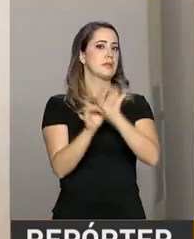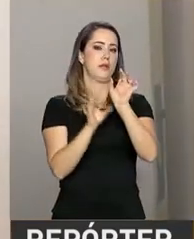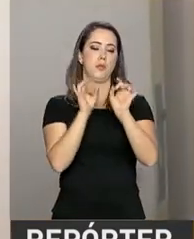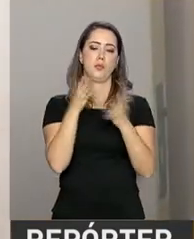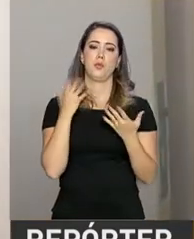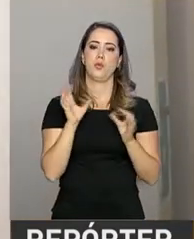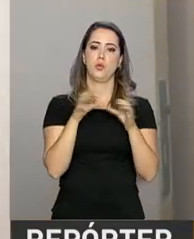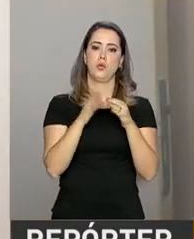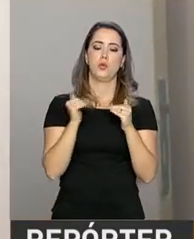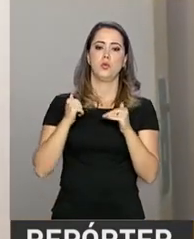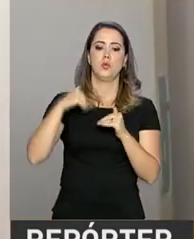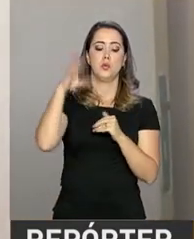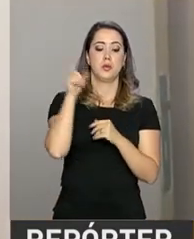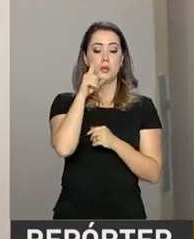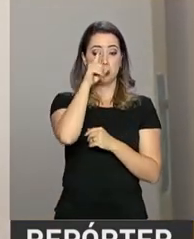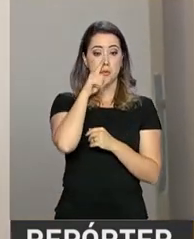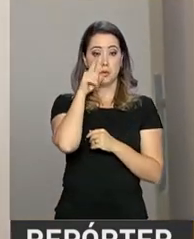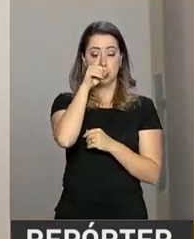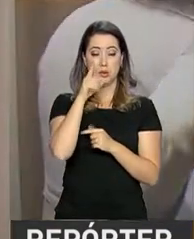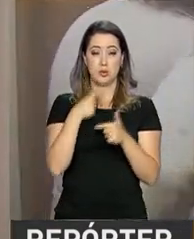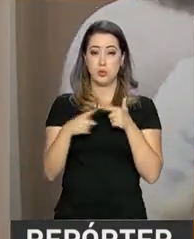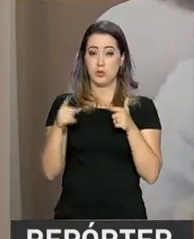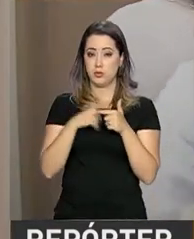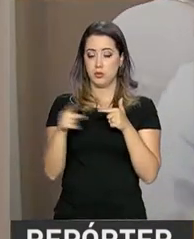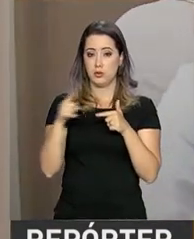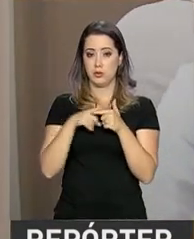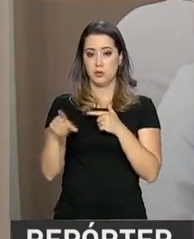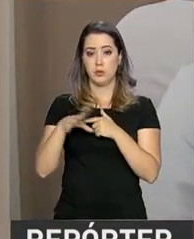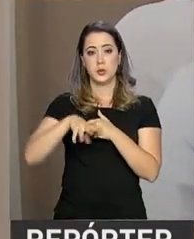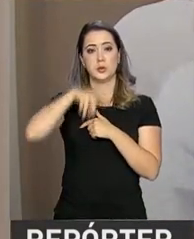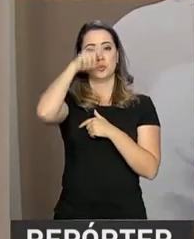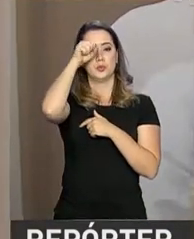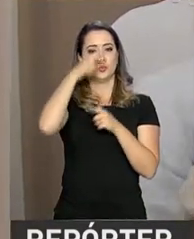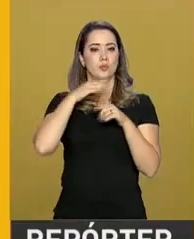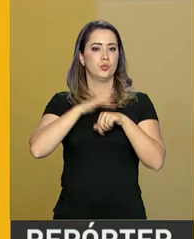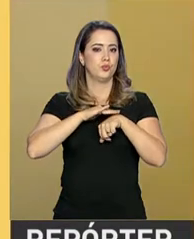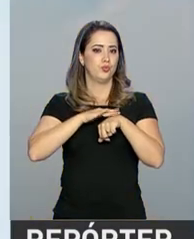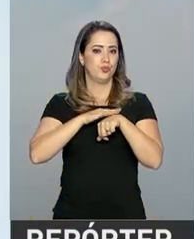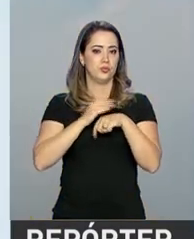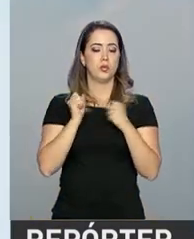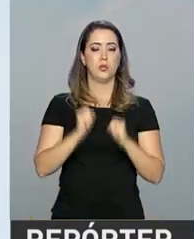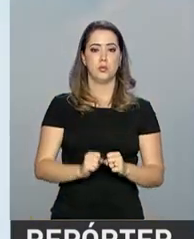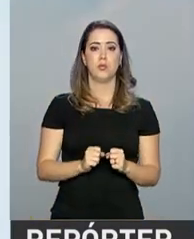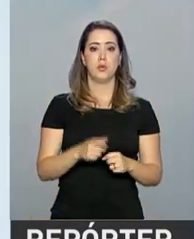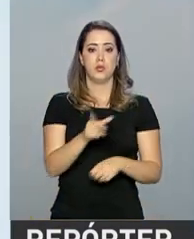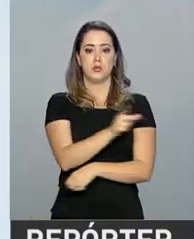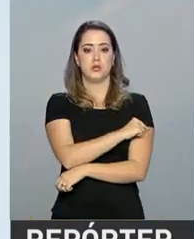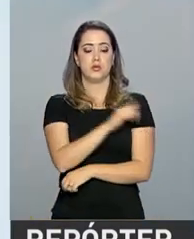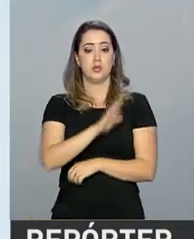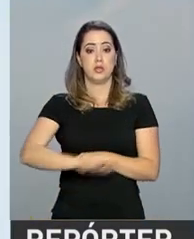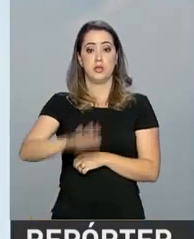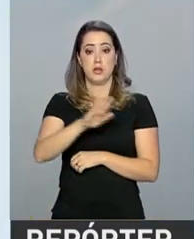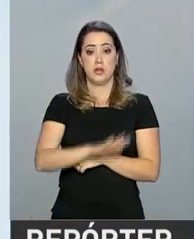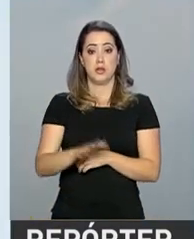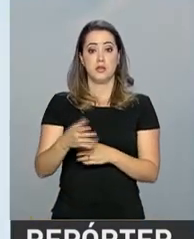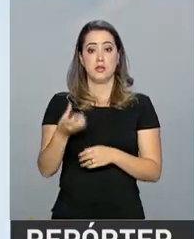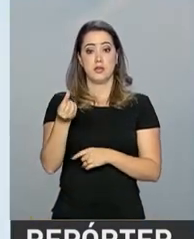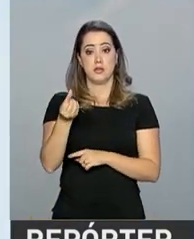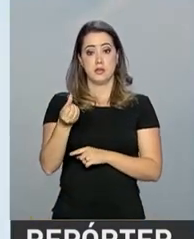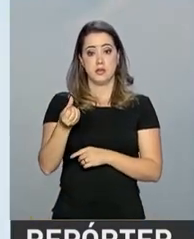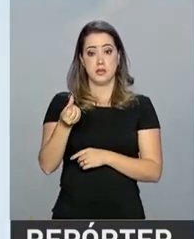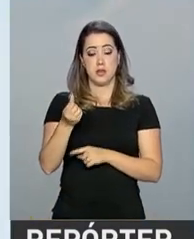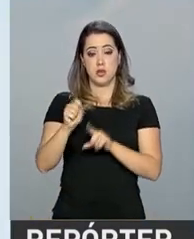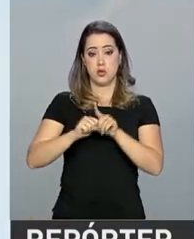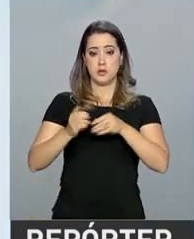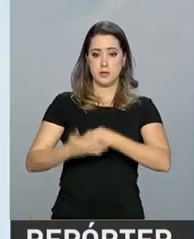aqueles com maior risco ao agravamento de doenças respiratórias. Podem vacinar crianças de seis meses a